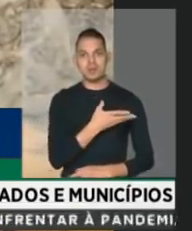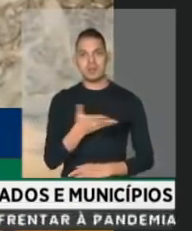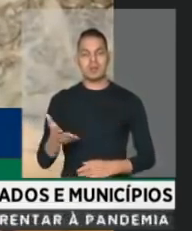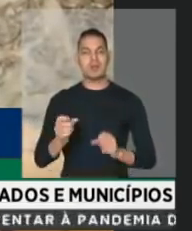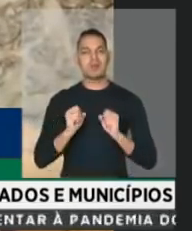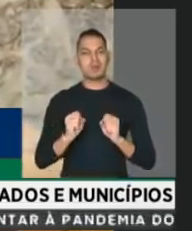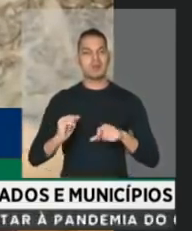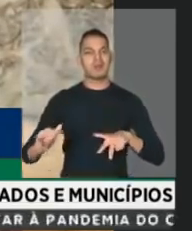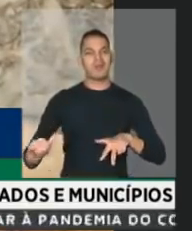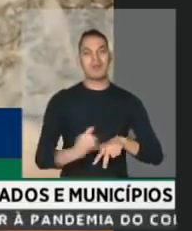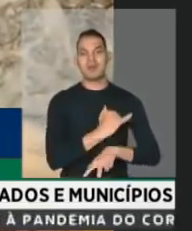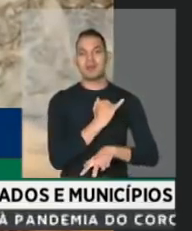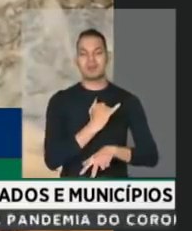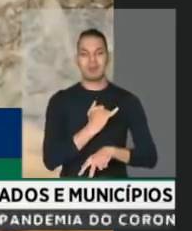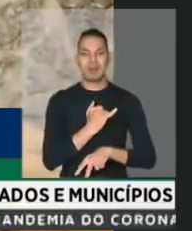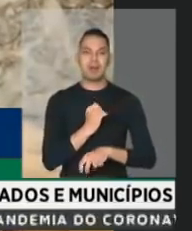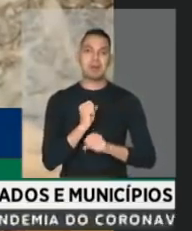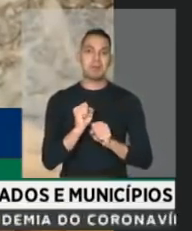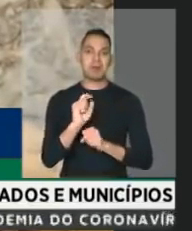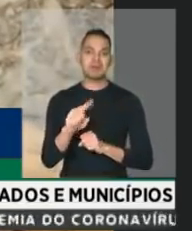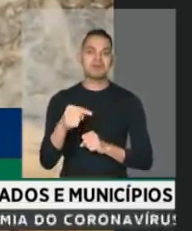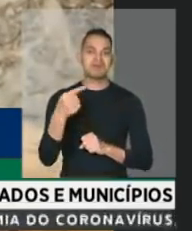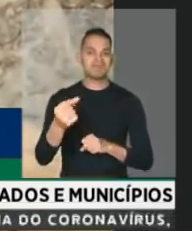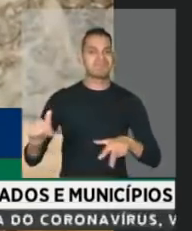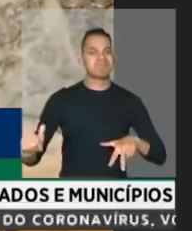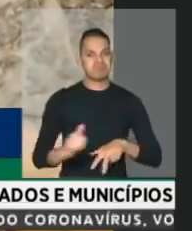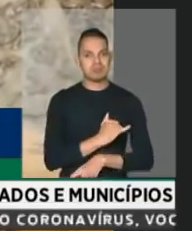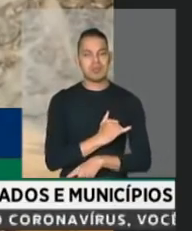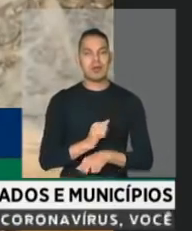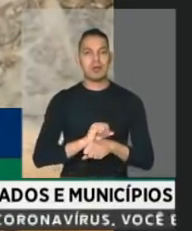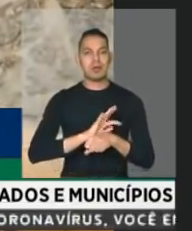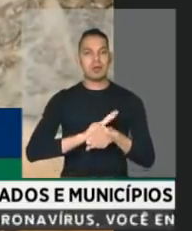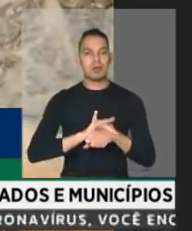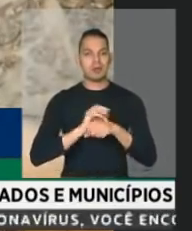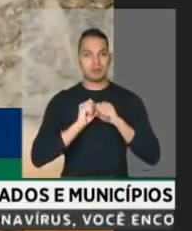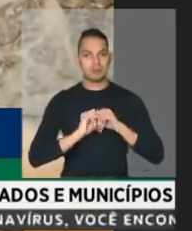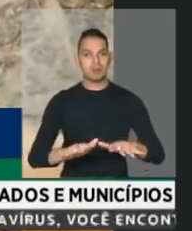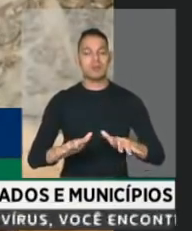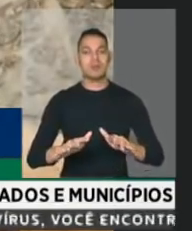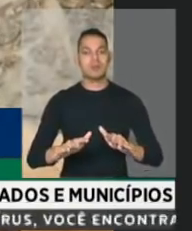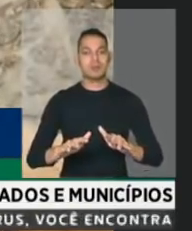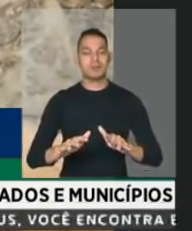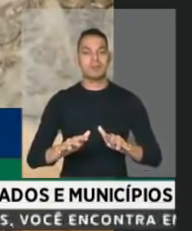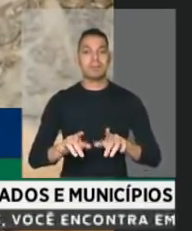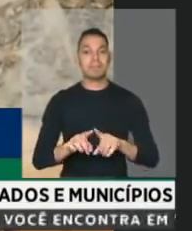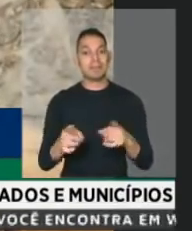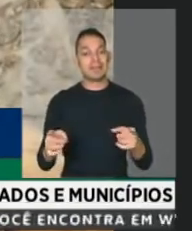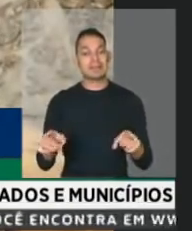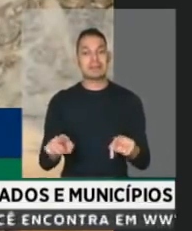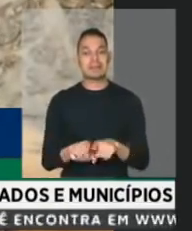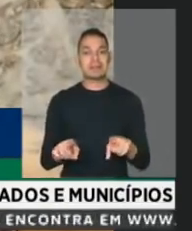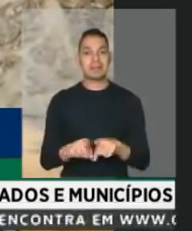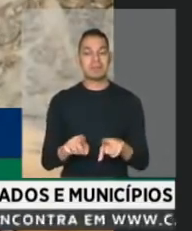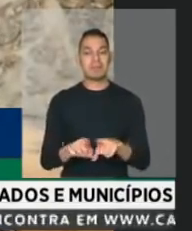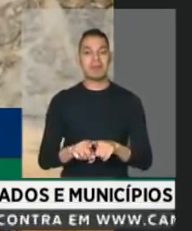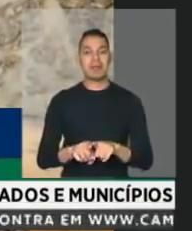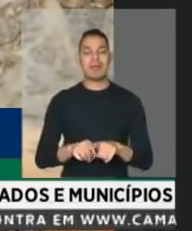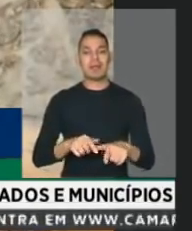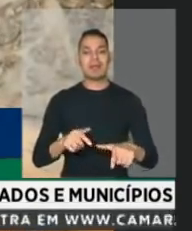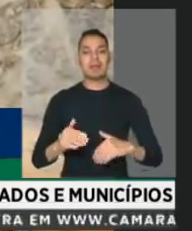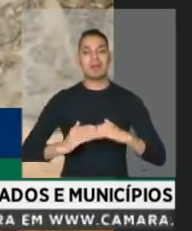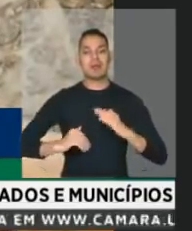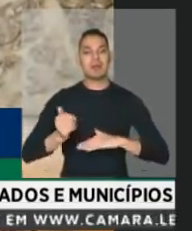sido vitimados ou ainda poderão ser vitimados pelo Covid-19, mas também aquelas atividades